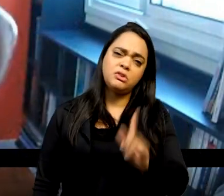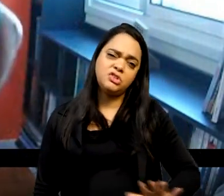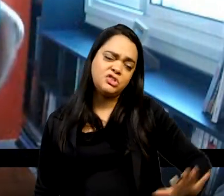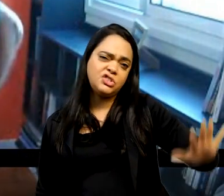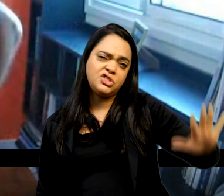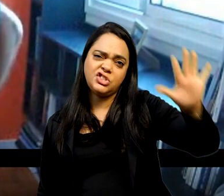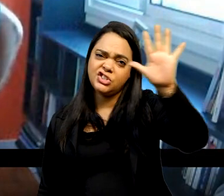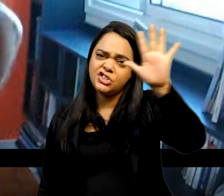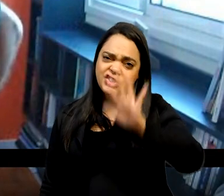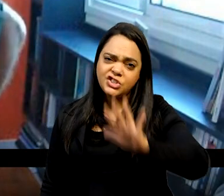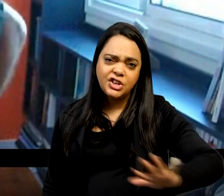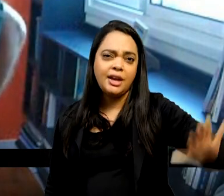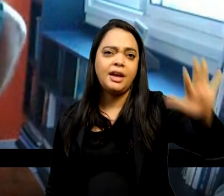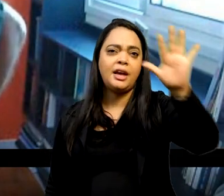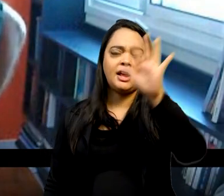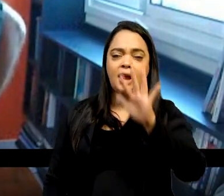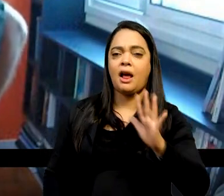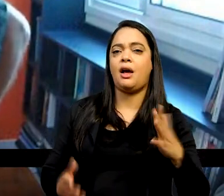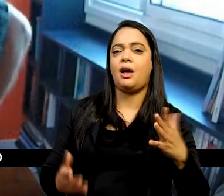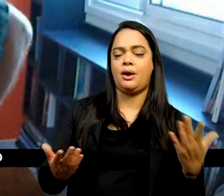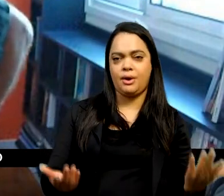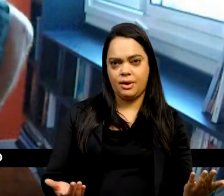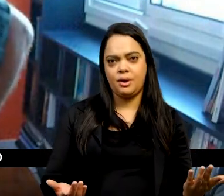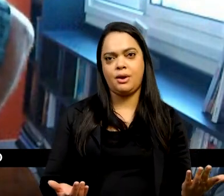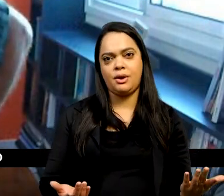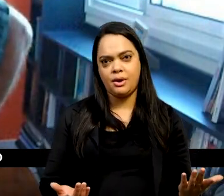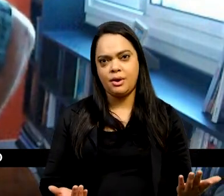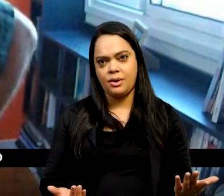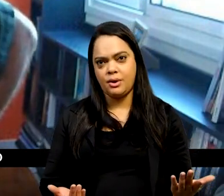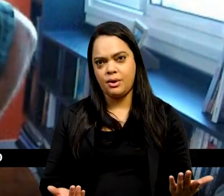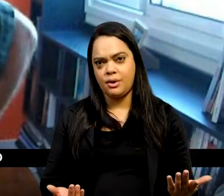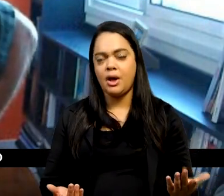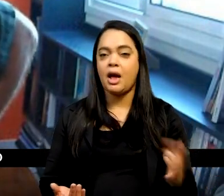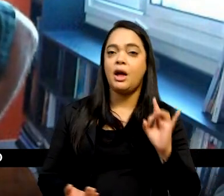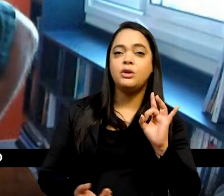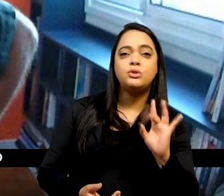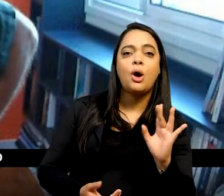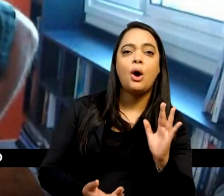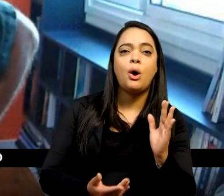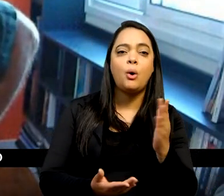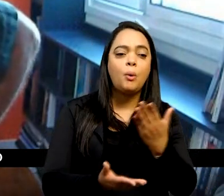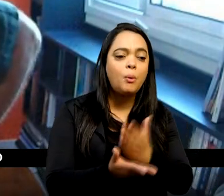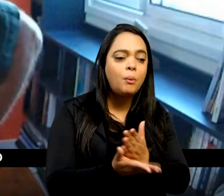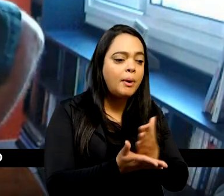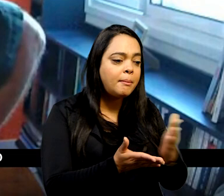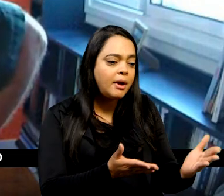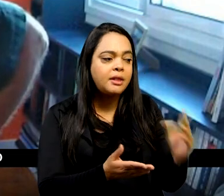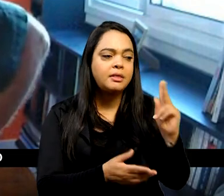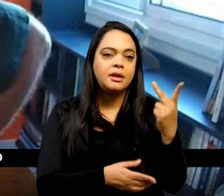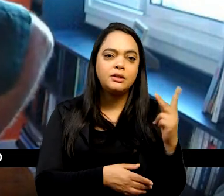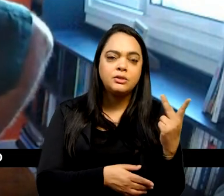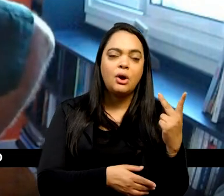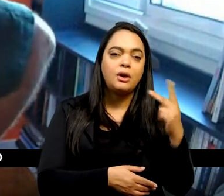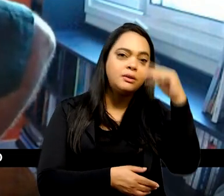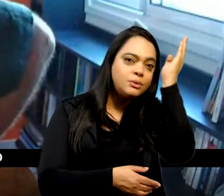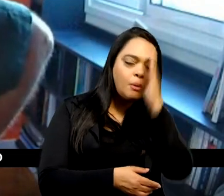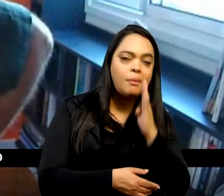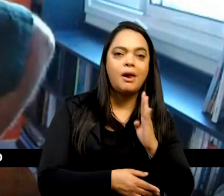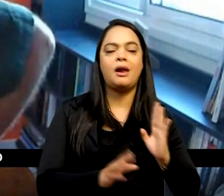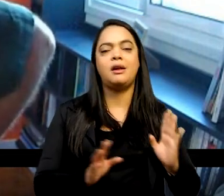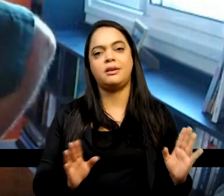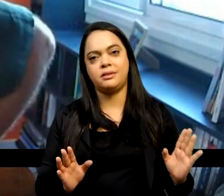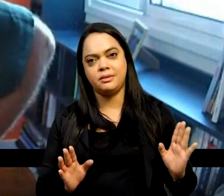compreendida isoladamente apenas como parte de uma história do Brasil ensimesmada. hoje em dia há um amplo